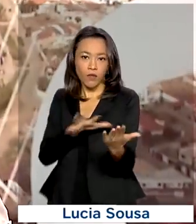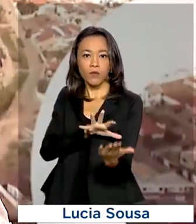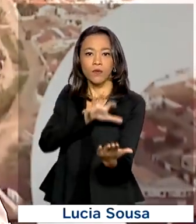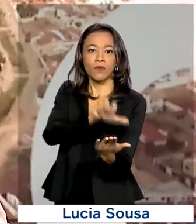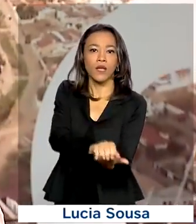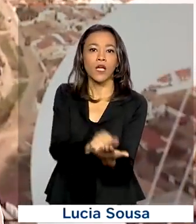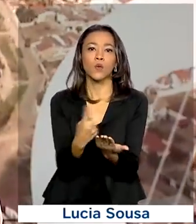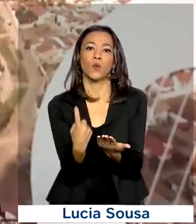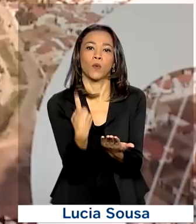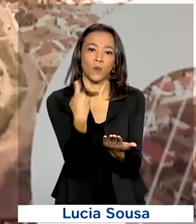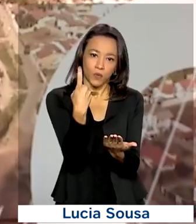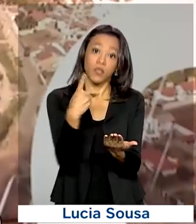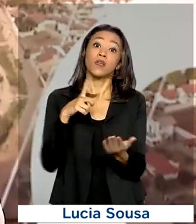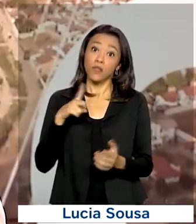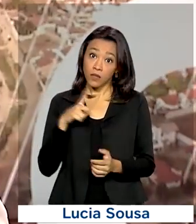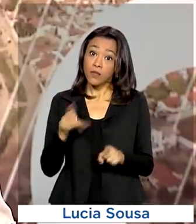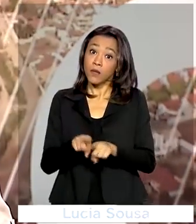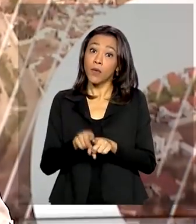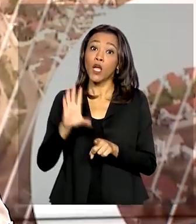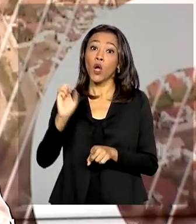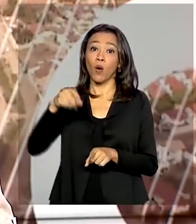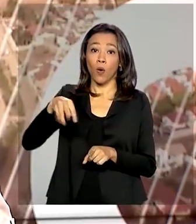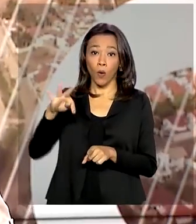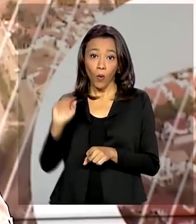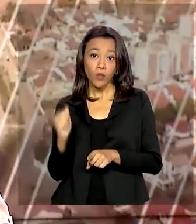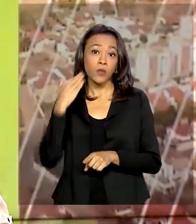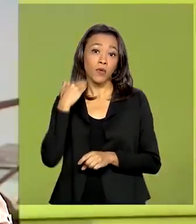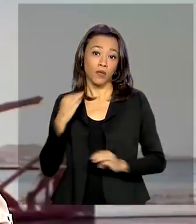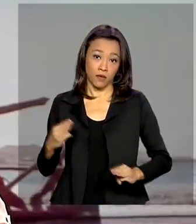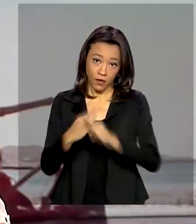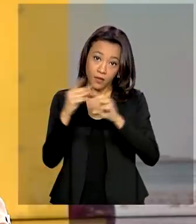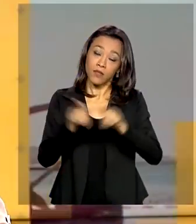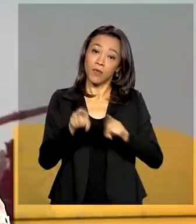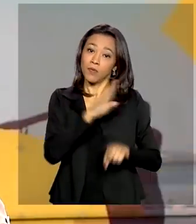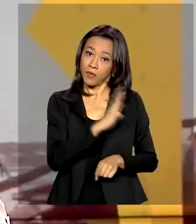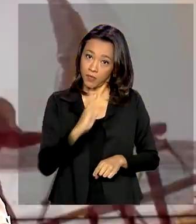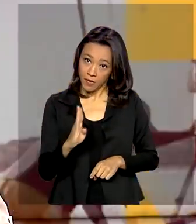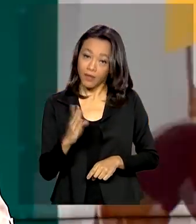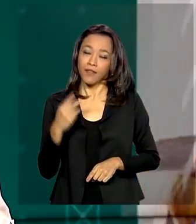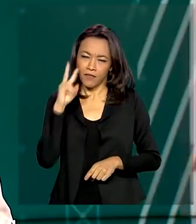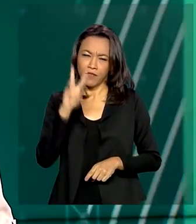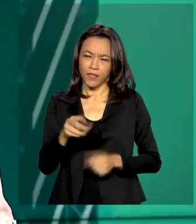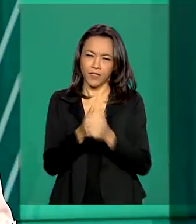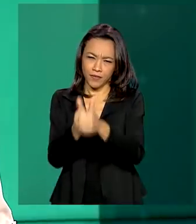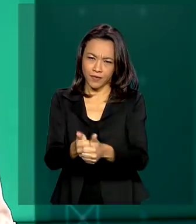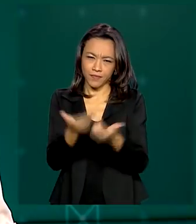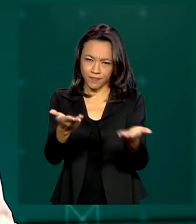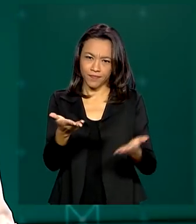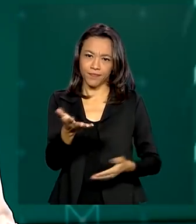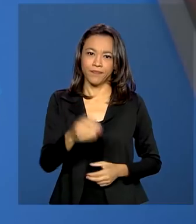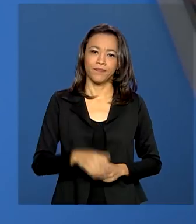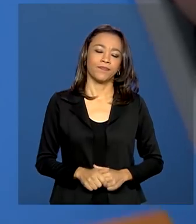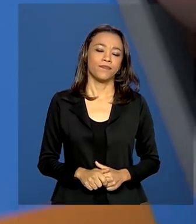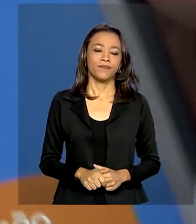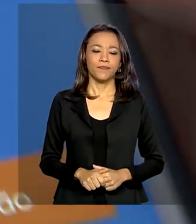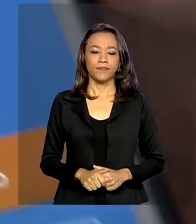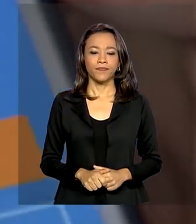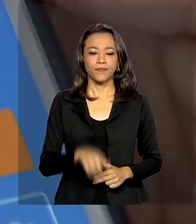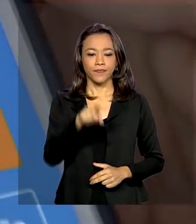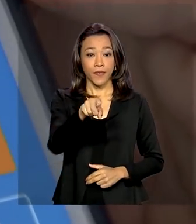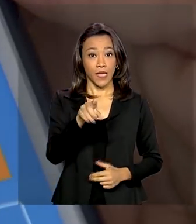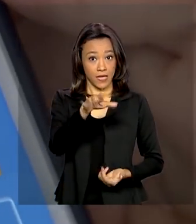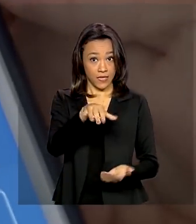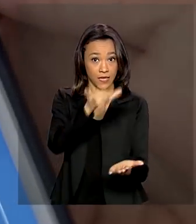e tem conta na Caixa e Banco do Brasil. Veja os detalhes agora na reportagem de Márcia Fernandes. O